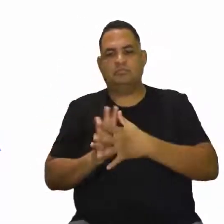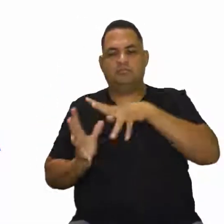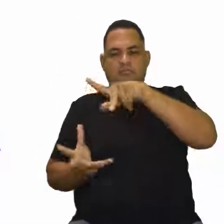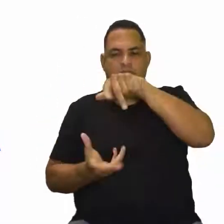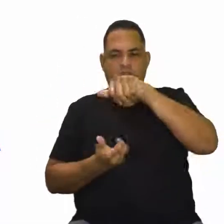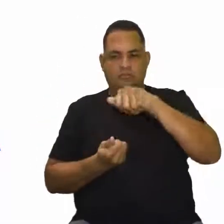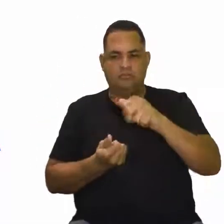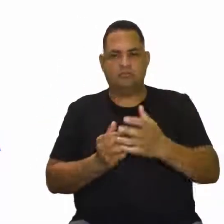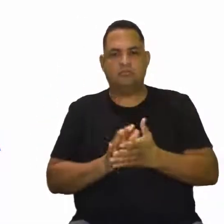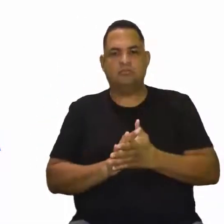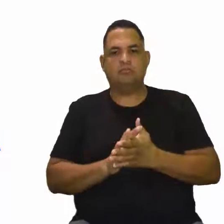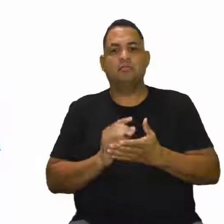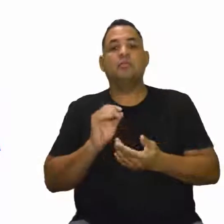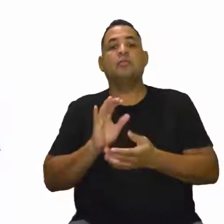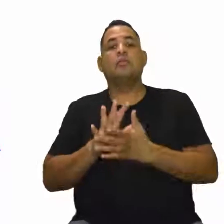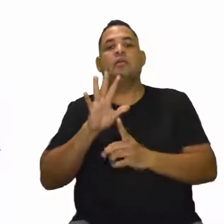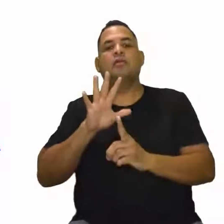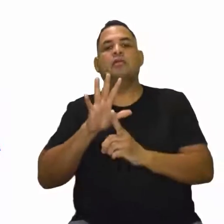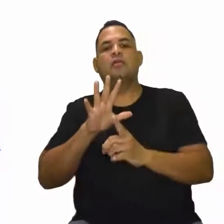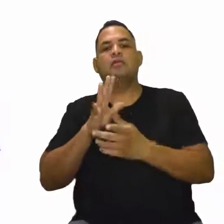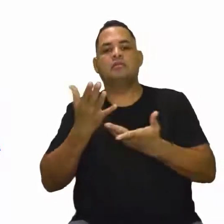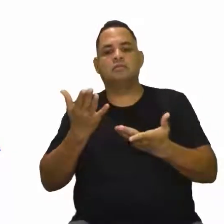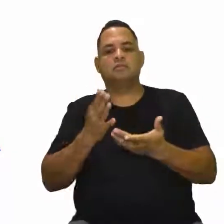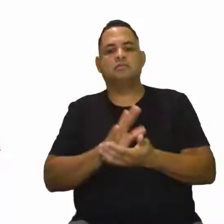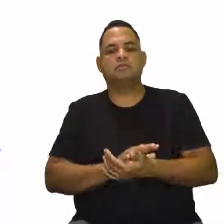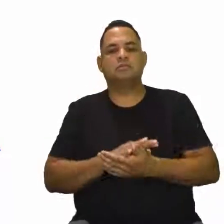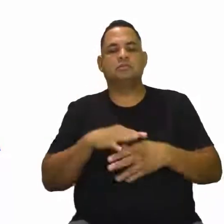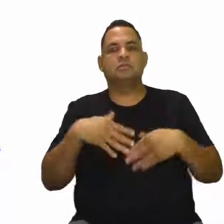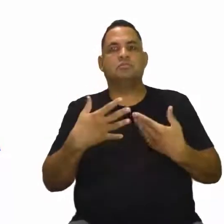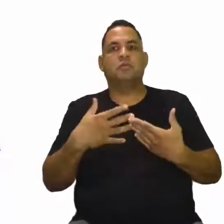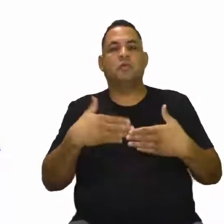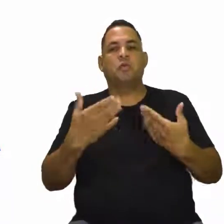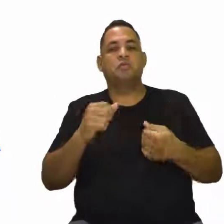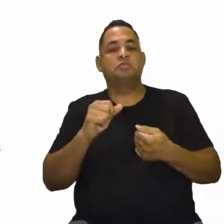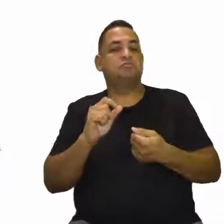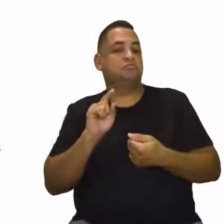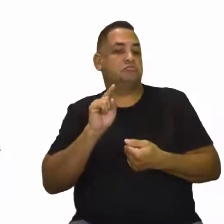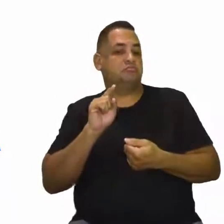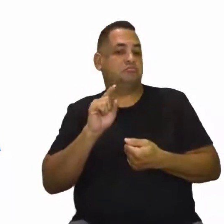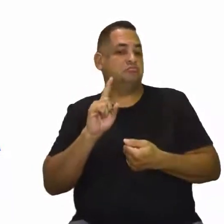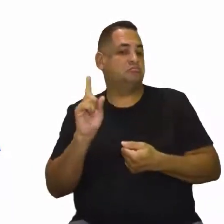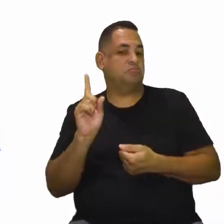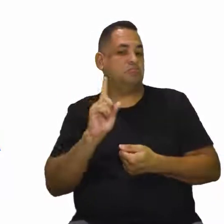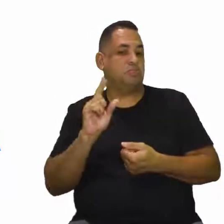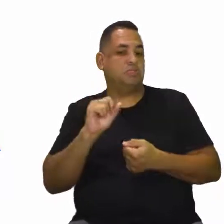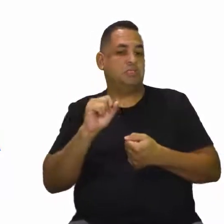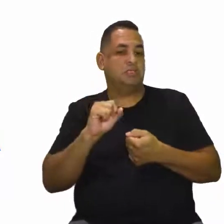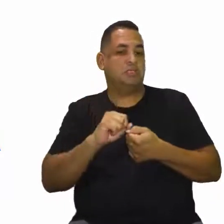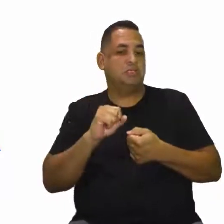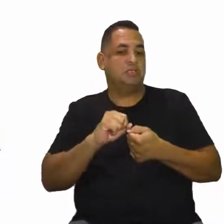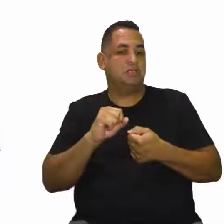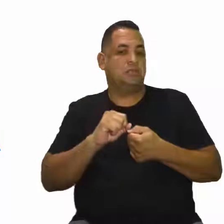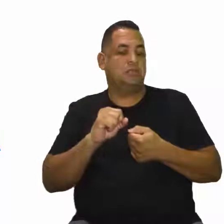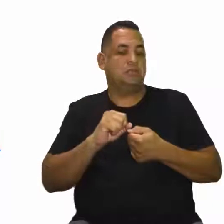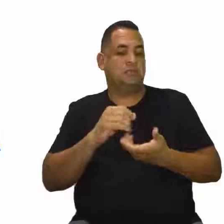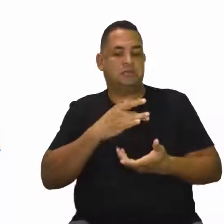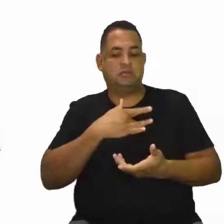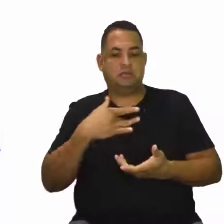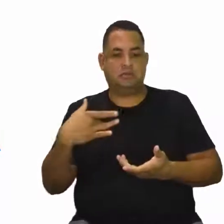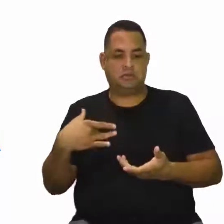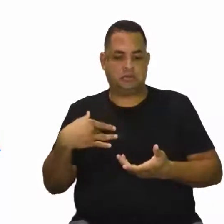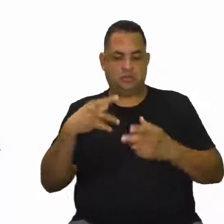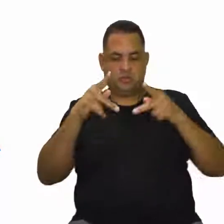mundo. E os efeitos aí deletérios da inatividade física para a saúde da